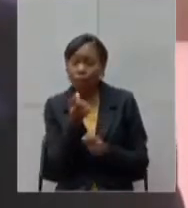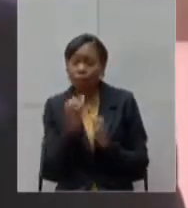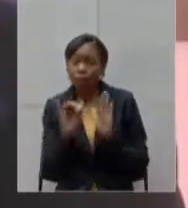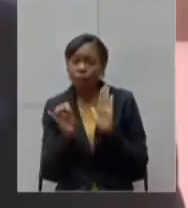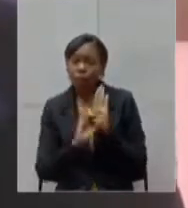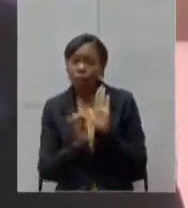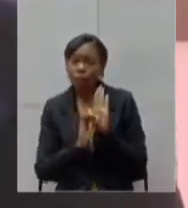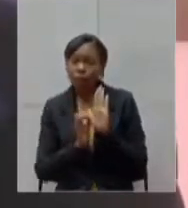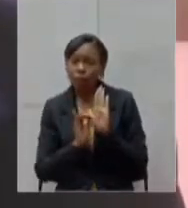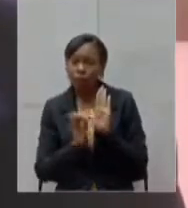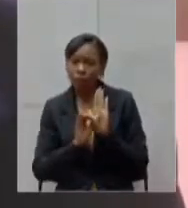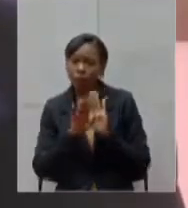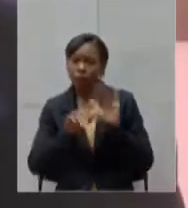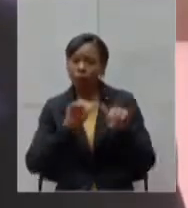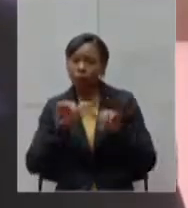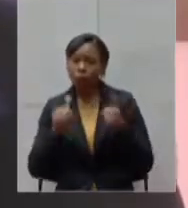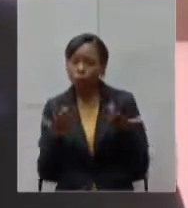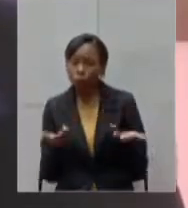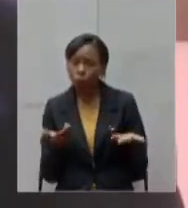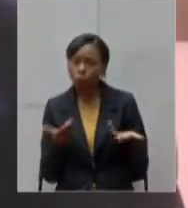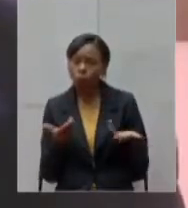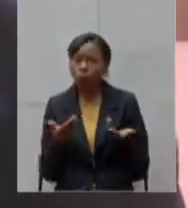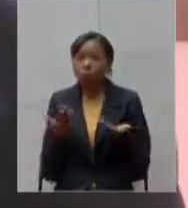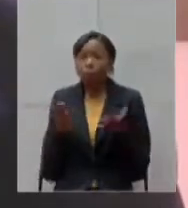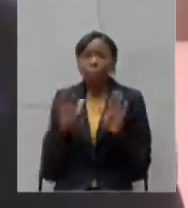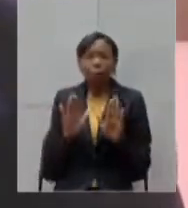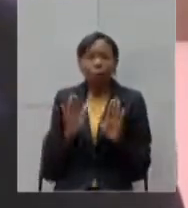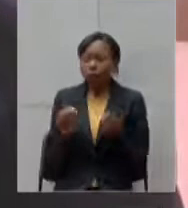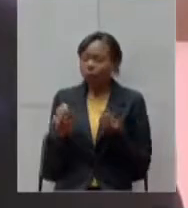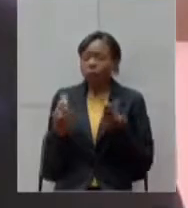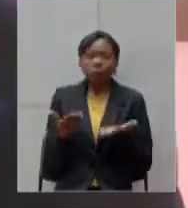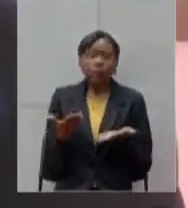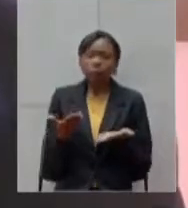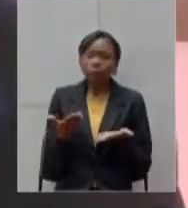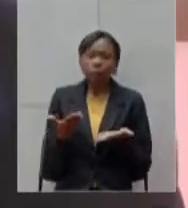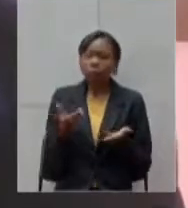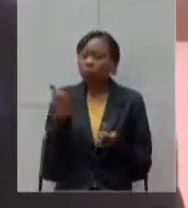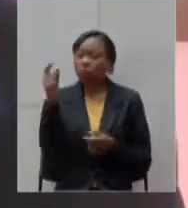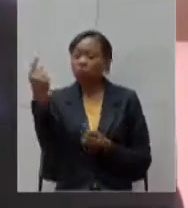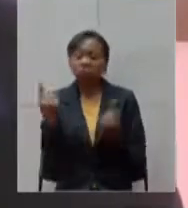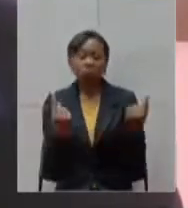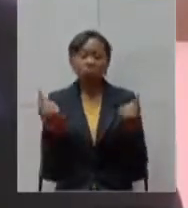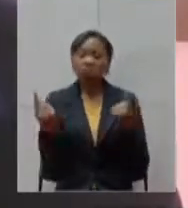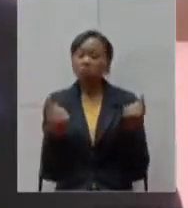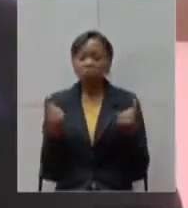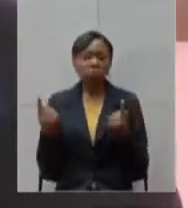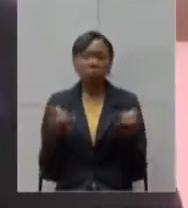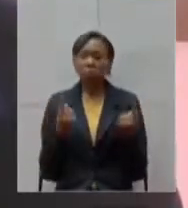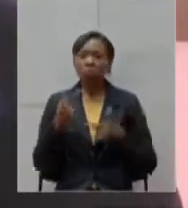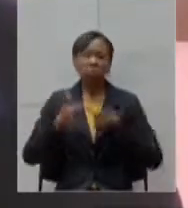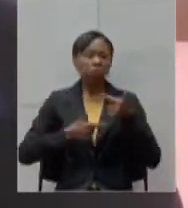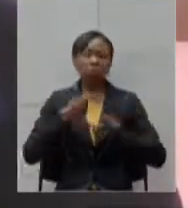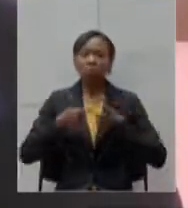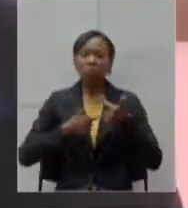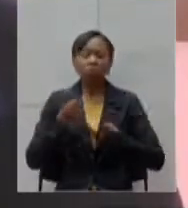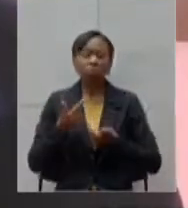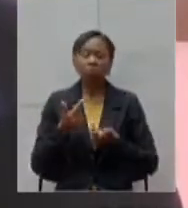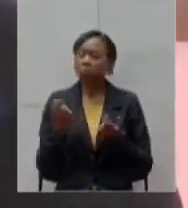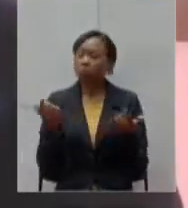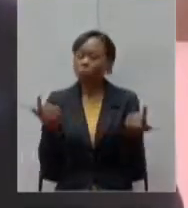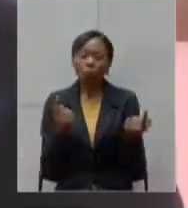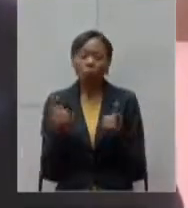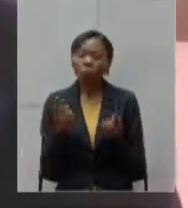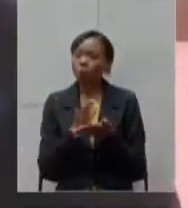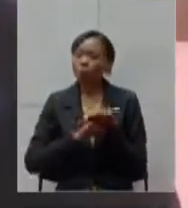para trabalharem no combate à pandemia esse foi um questionamento do professor deputado